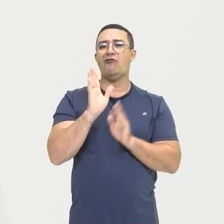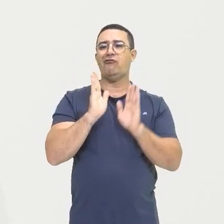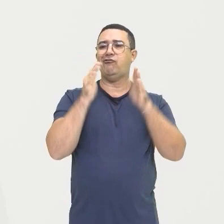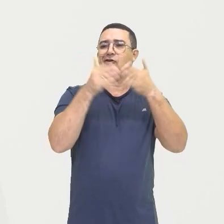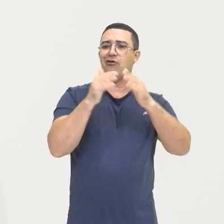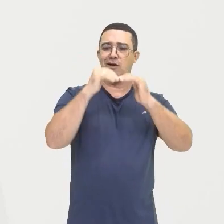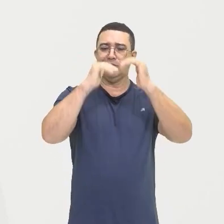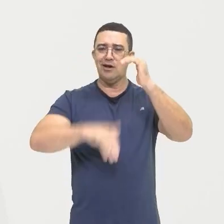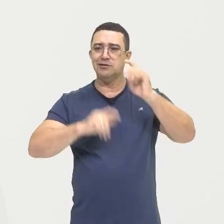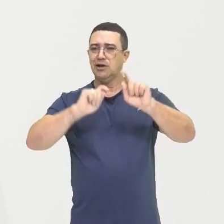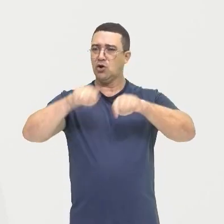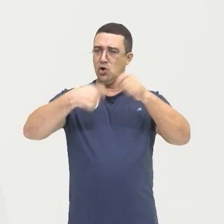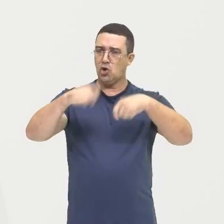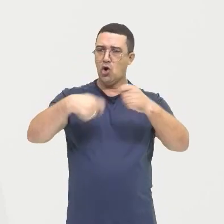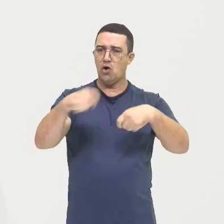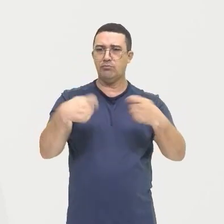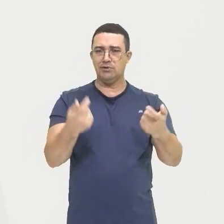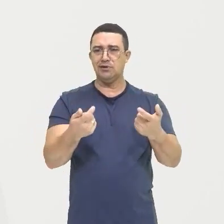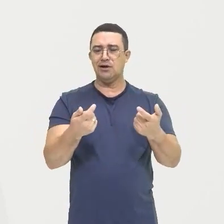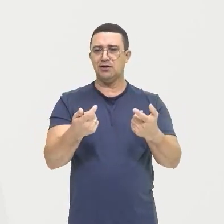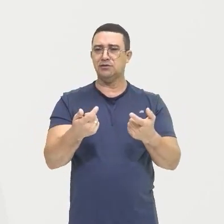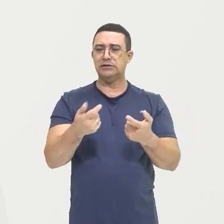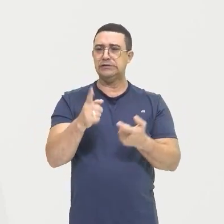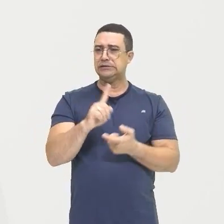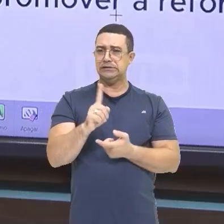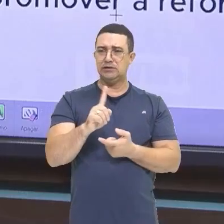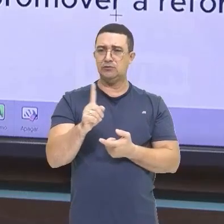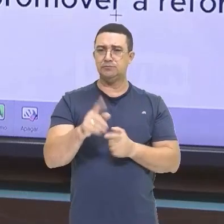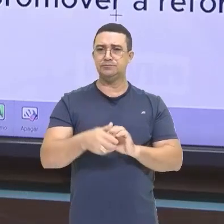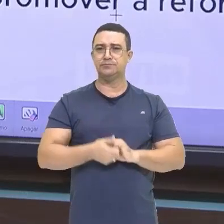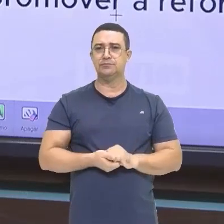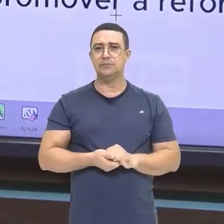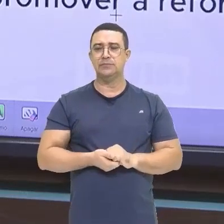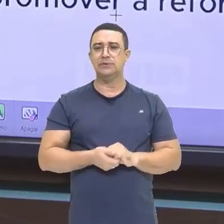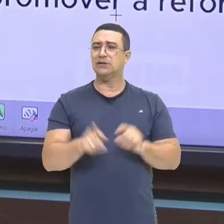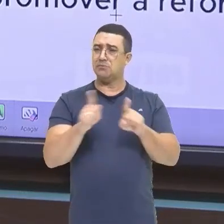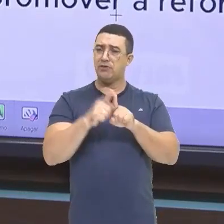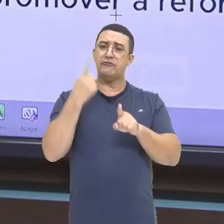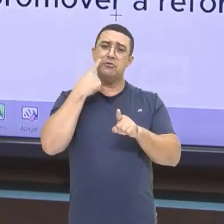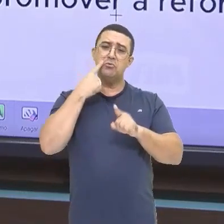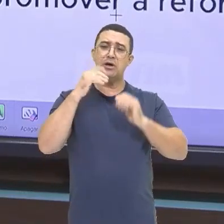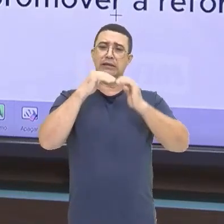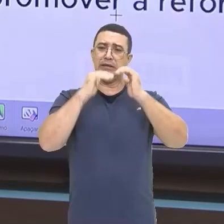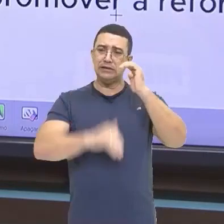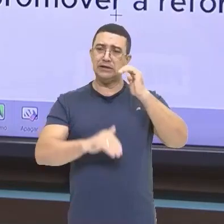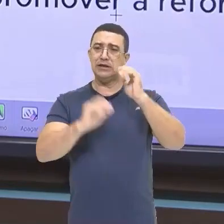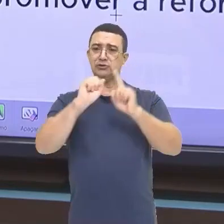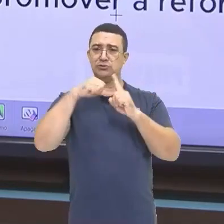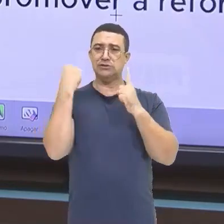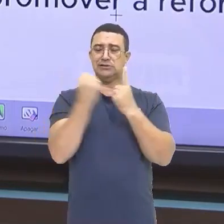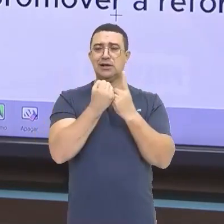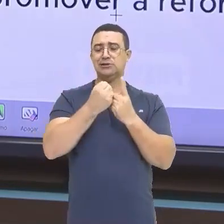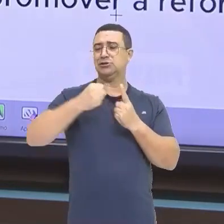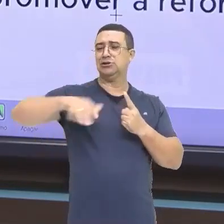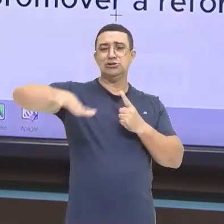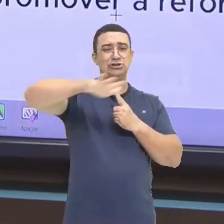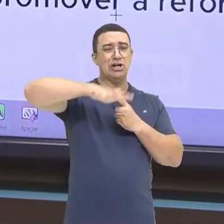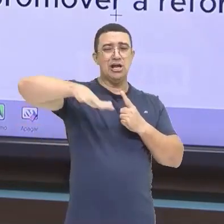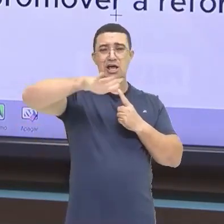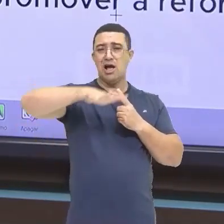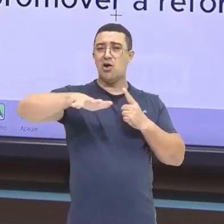desigualdade Econômica Que a gente já viu Ao longo das nossas aulas A desigualdade Na sociedade De uma forma geral Na